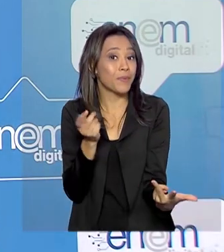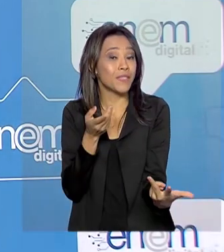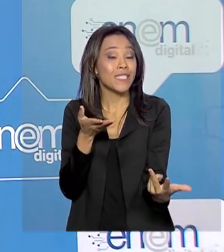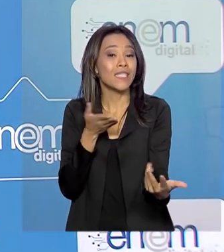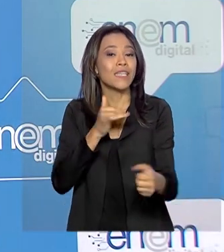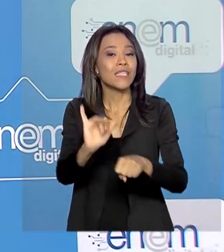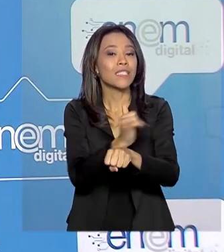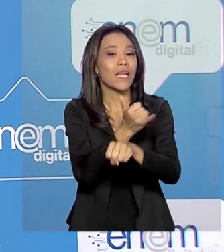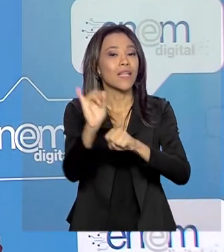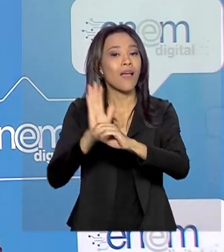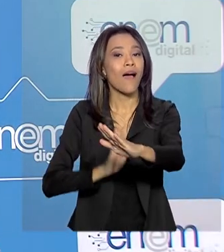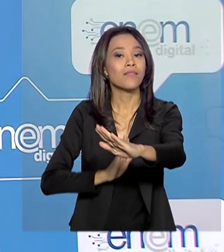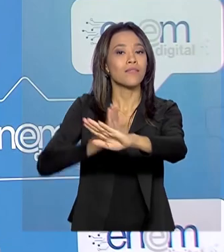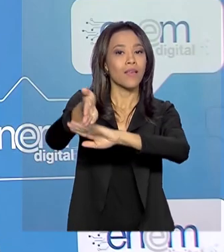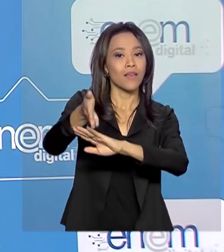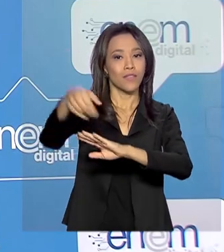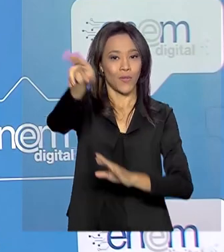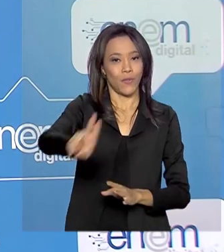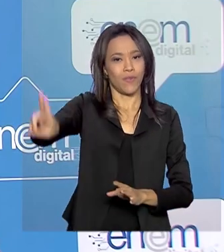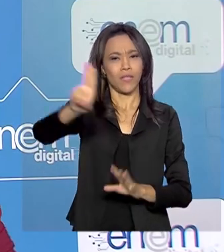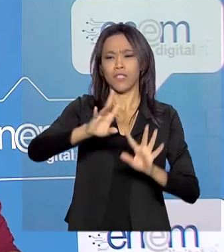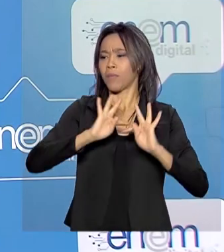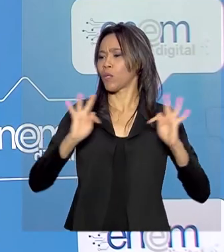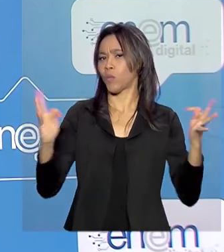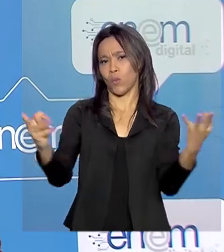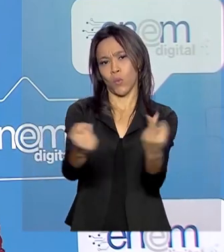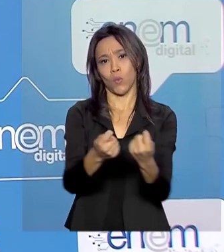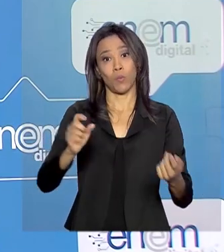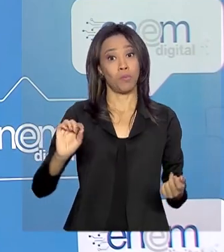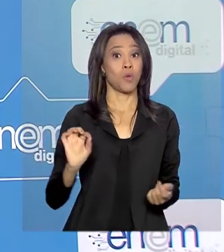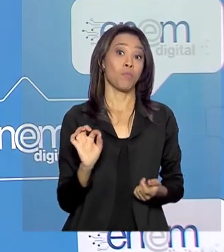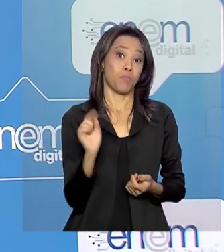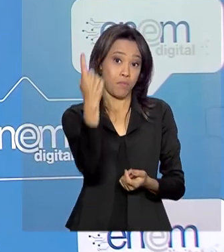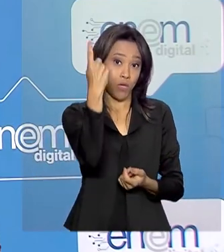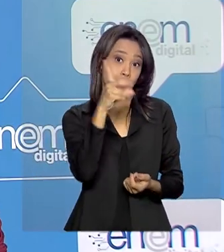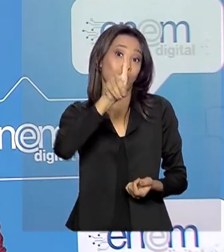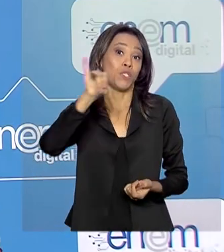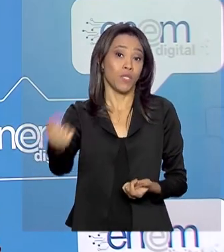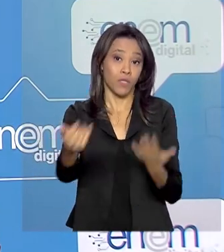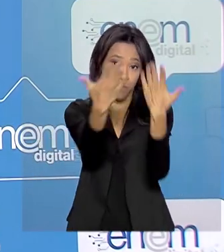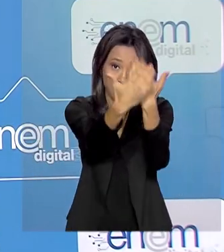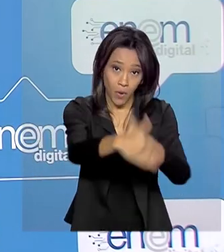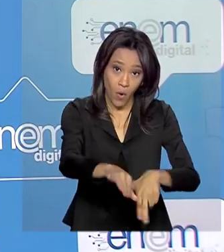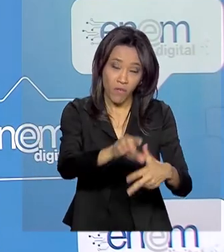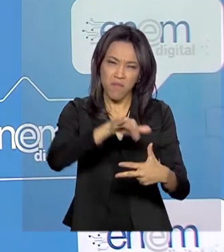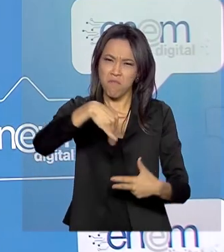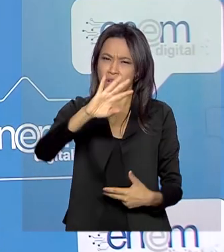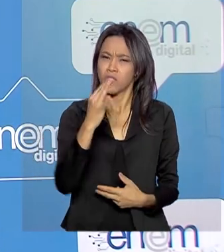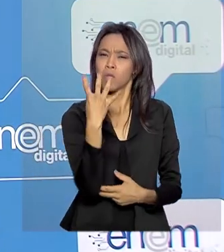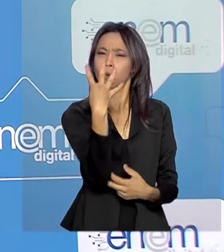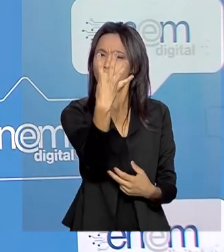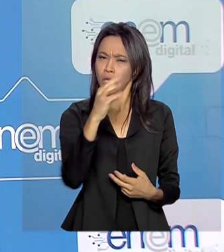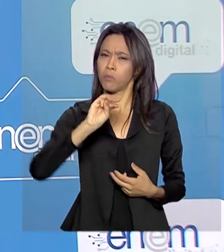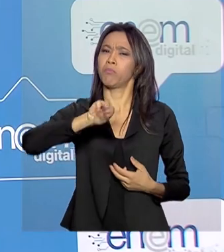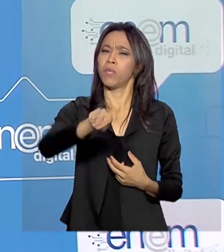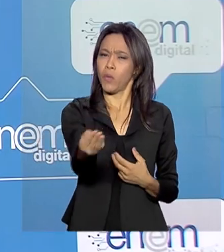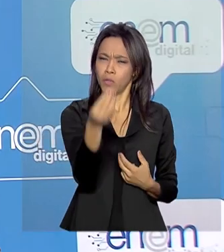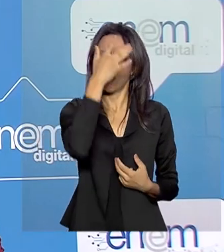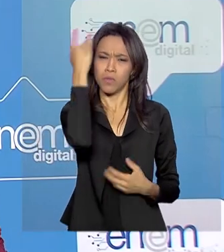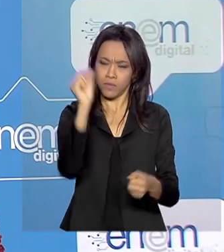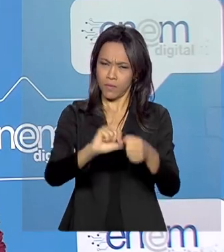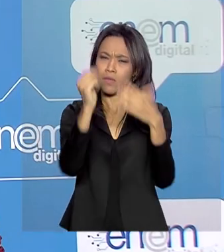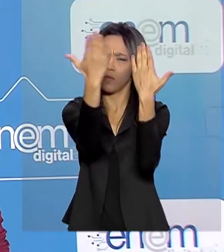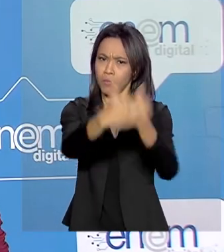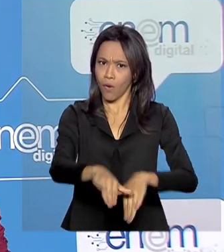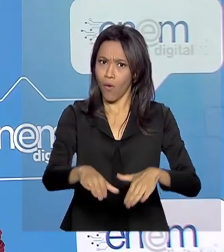acesso ao ensino superior para todos, não é mesmo? Nesse primeiro dia, foi o primeiro dia do exame, mais de 4 milhões de estudantes fizeram a prova.